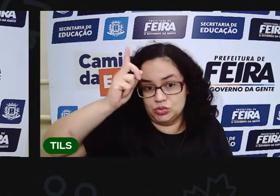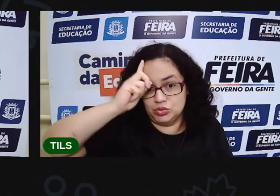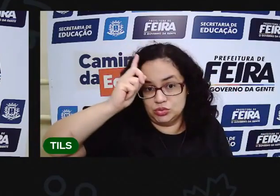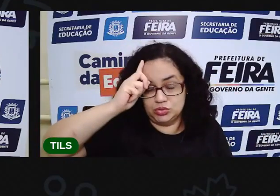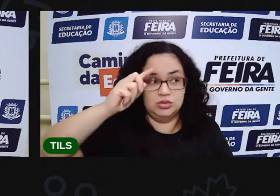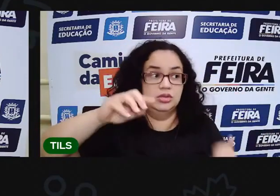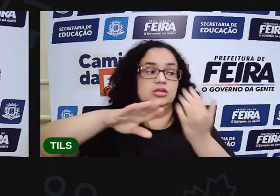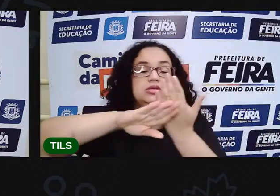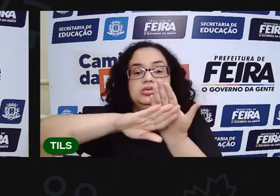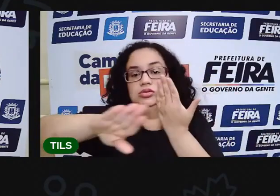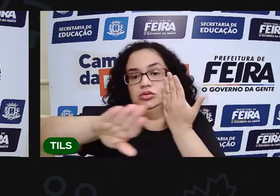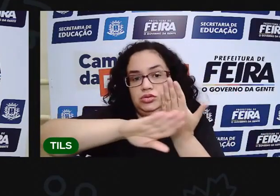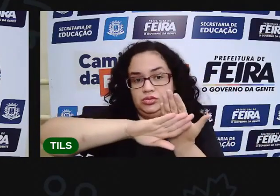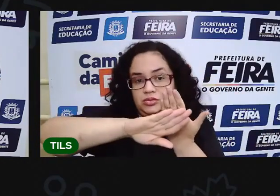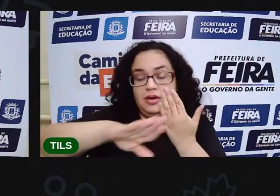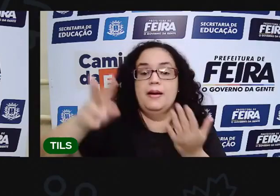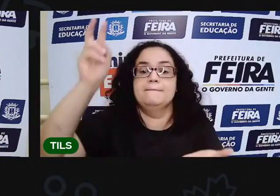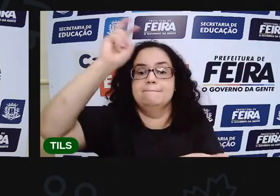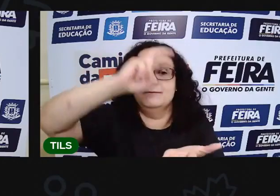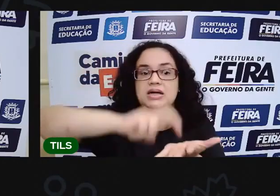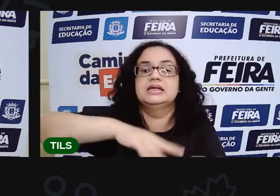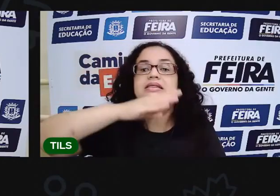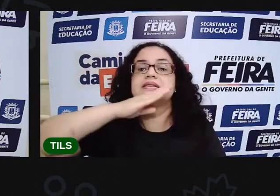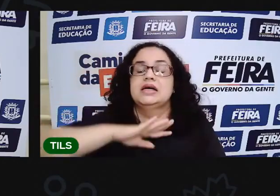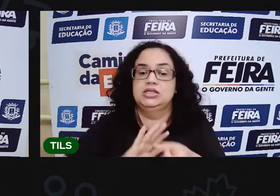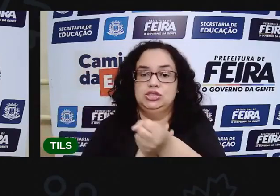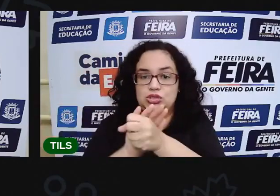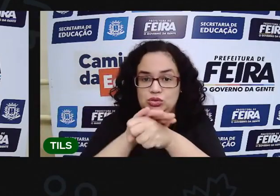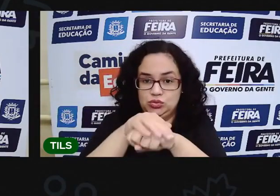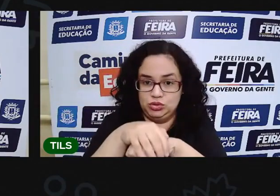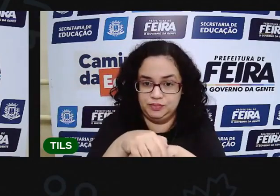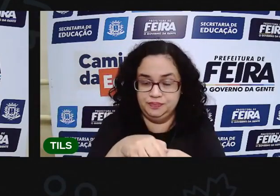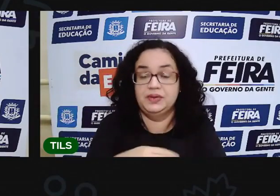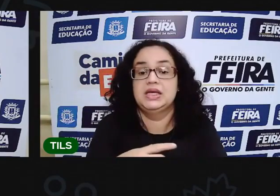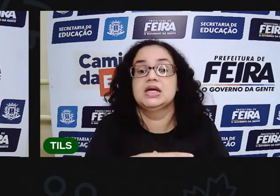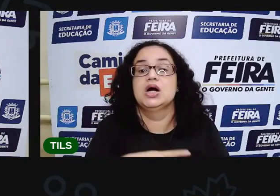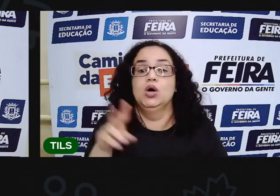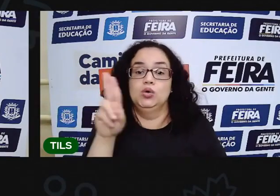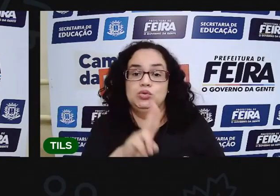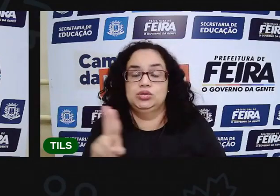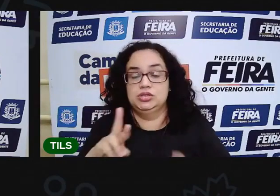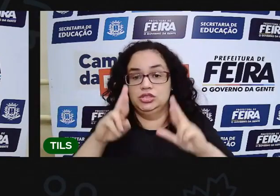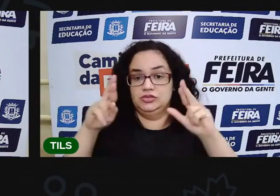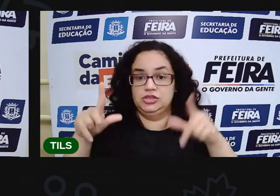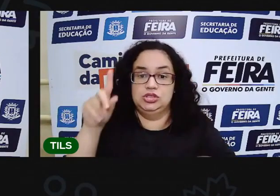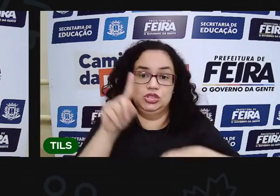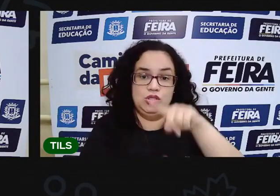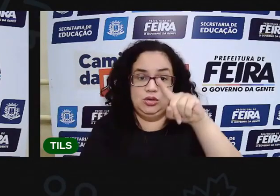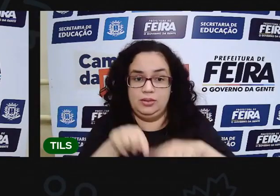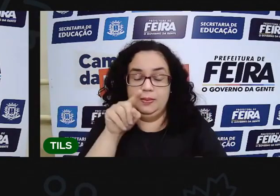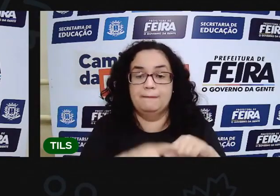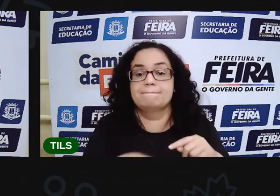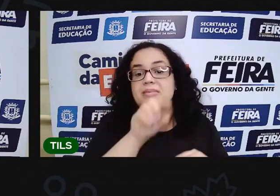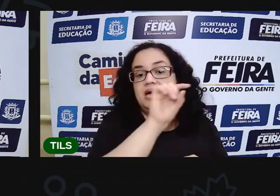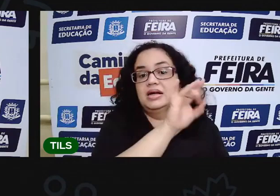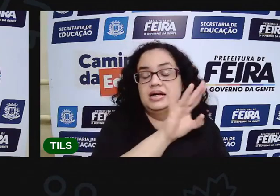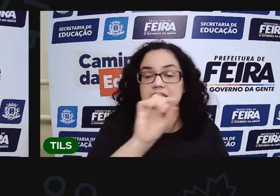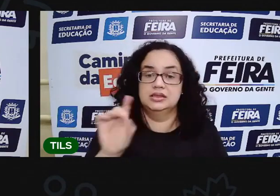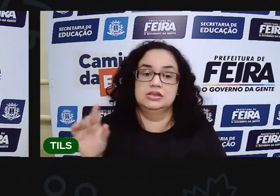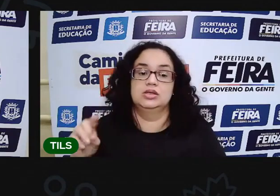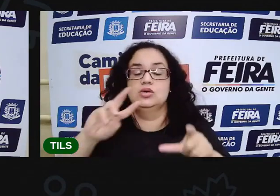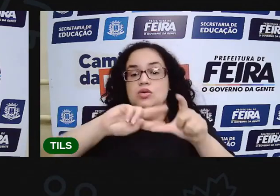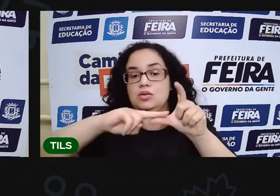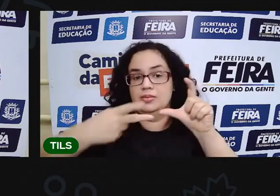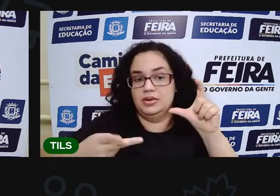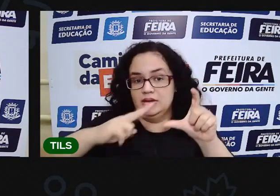dividido em períodos, manhã, tarde, noite. A gente utiliza diferentes objetos. Cada um tem uma característica